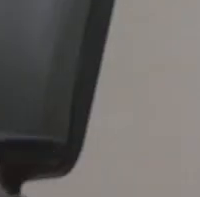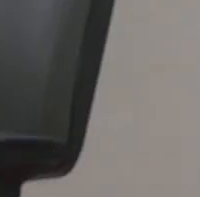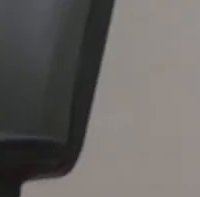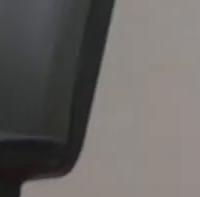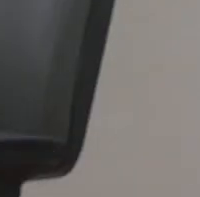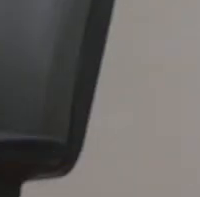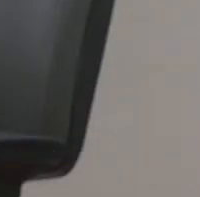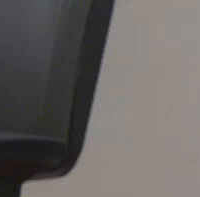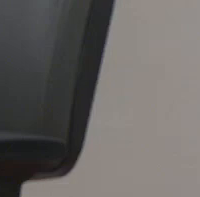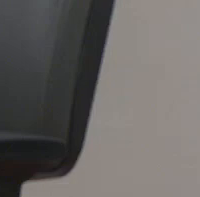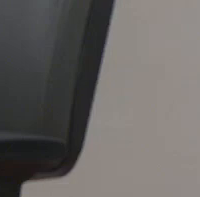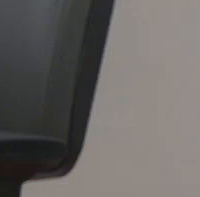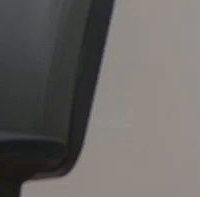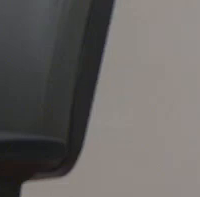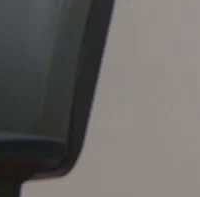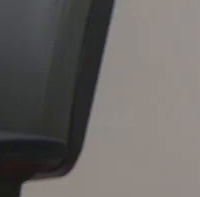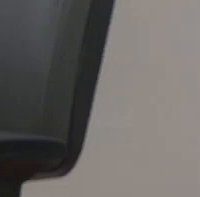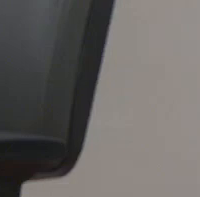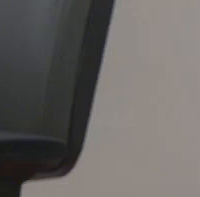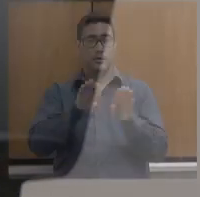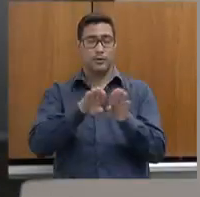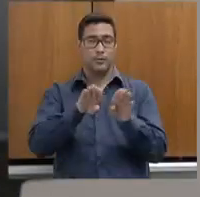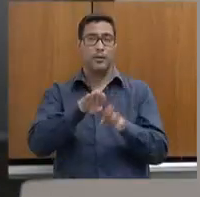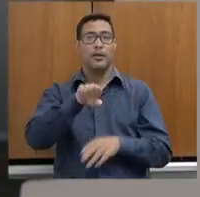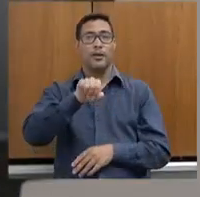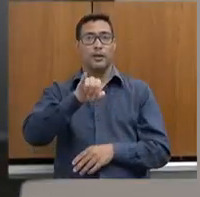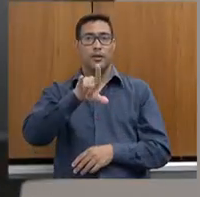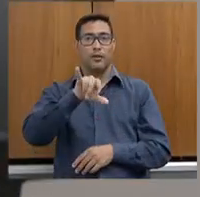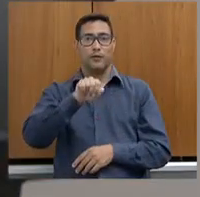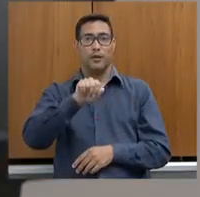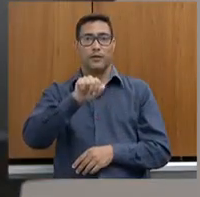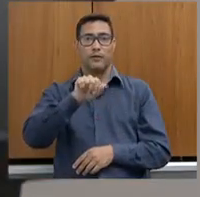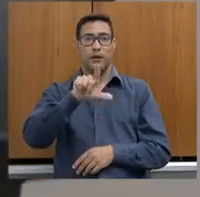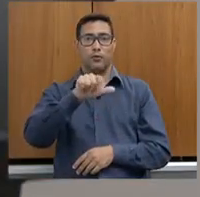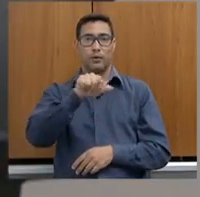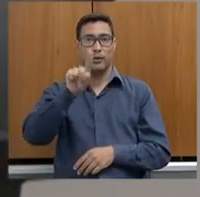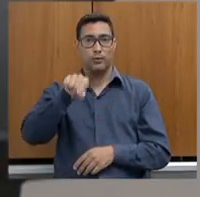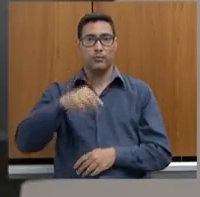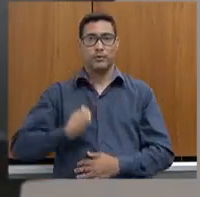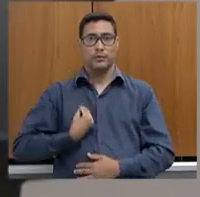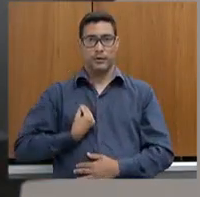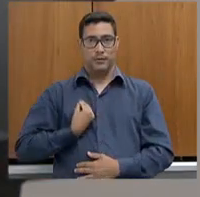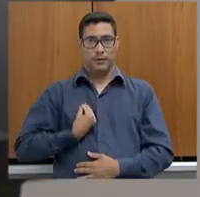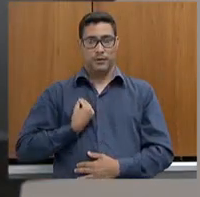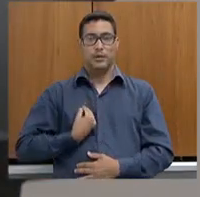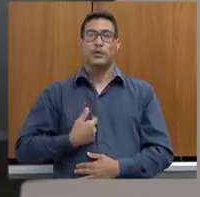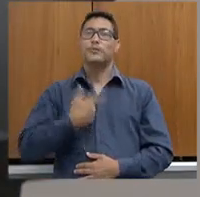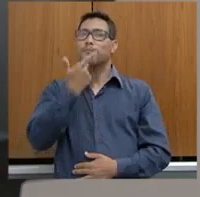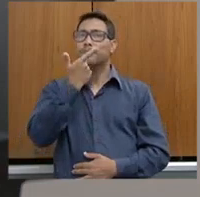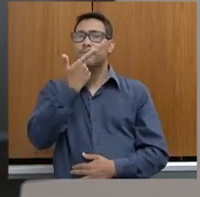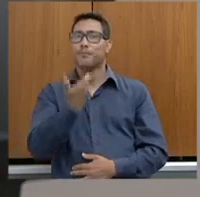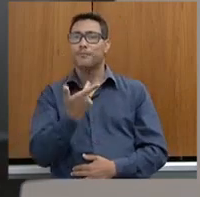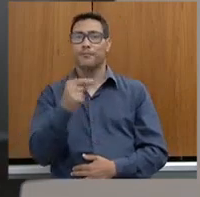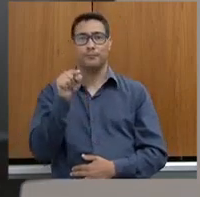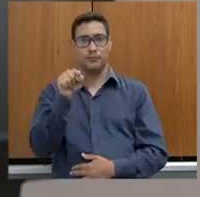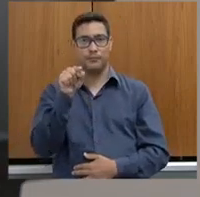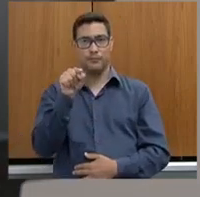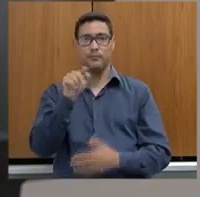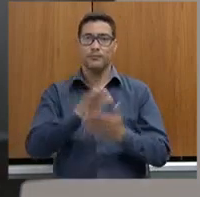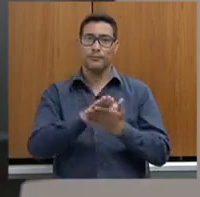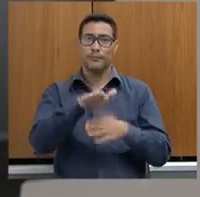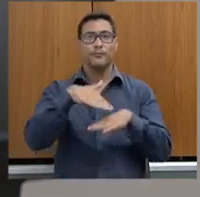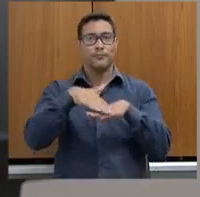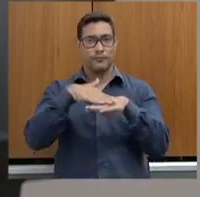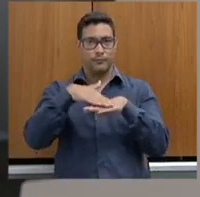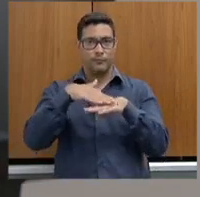Luísa Silva Falcão, a nossa subsecretária, esteja presente. Eu comentava aqui com a deputada